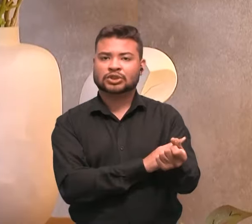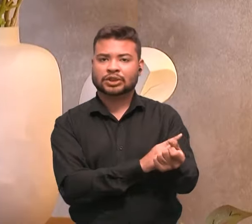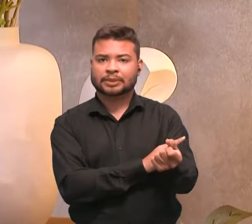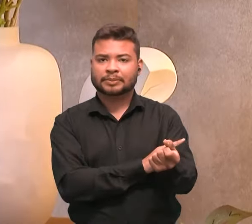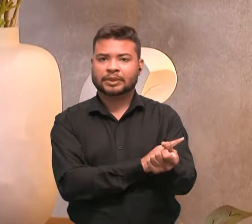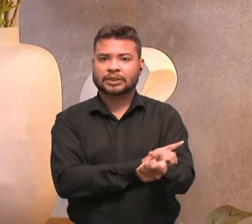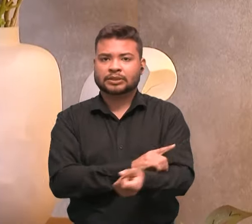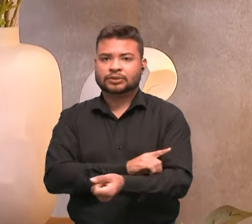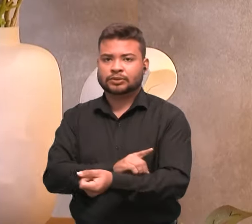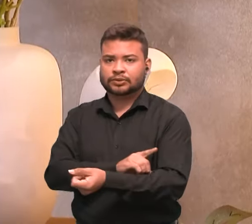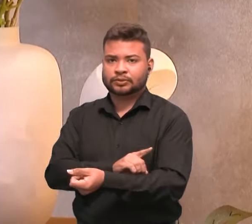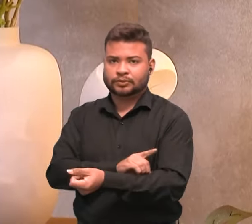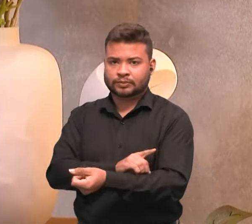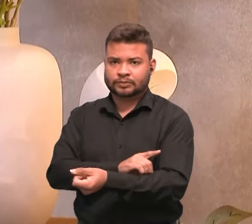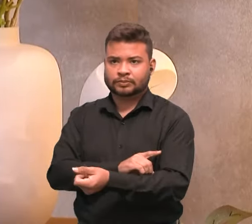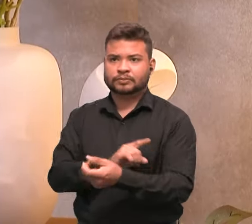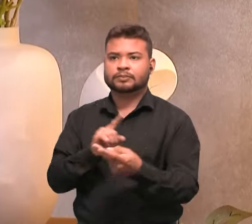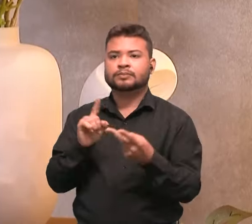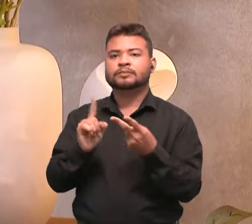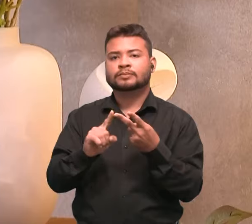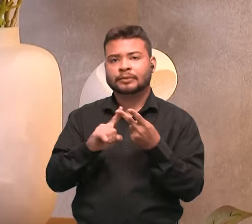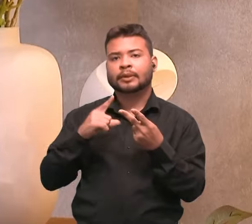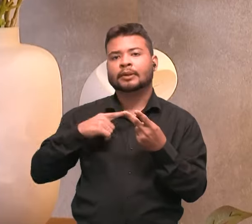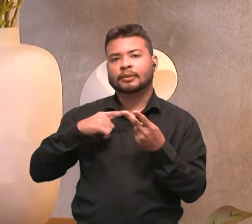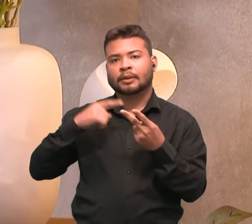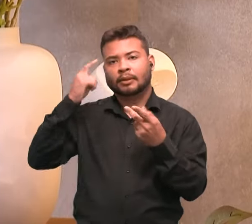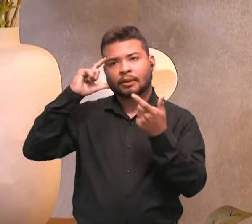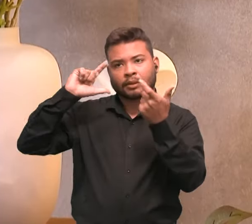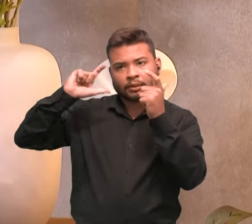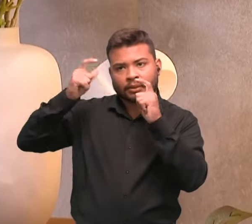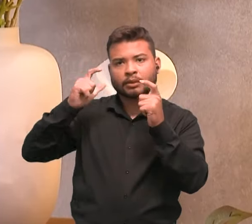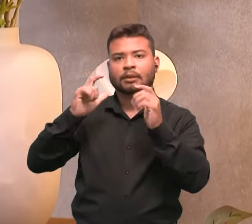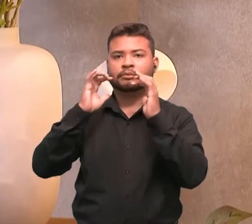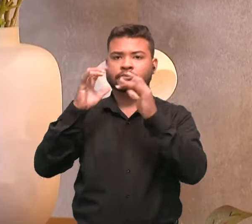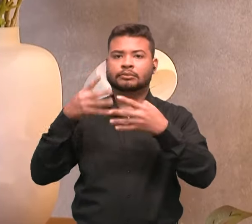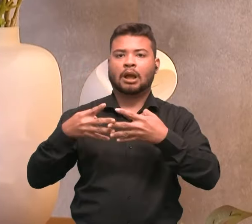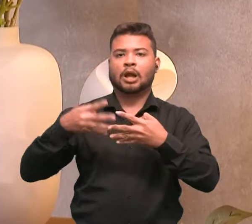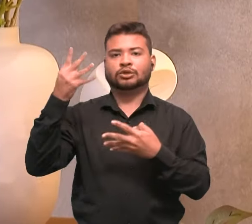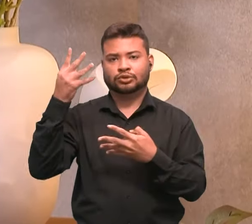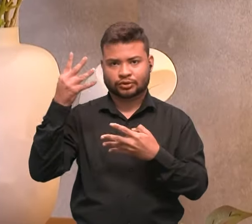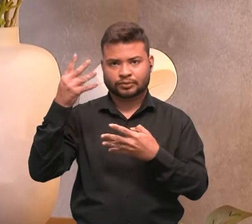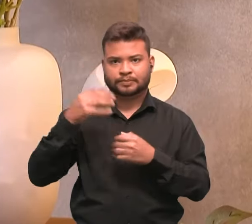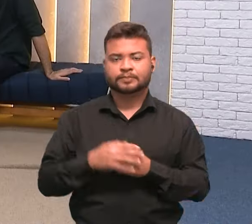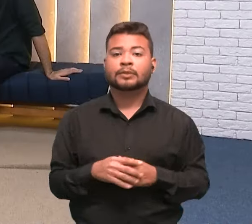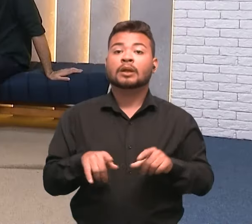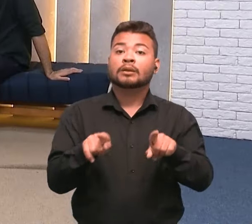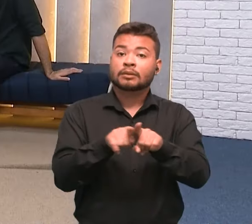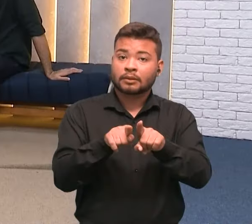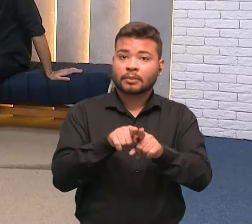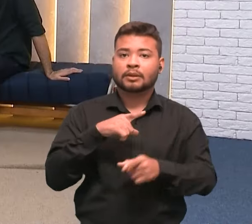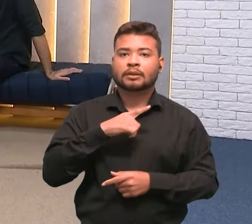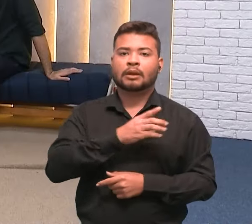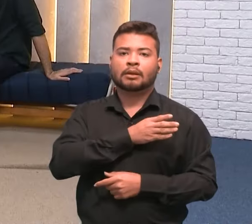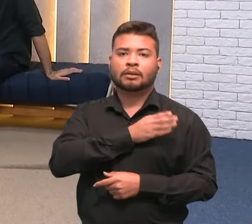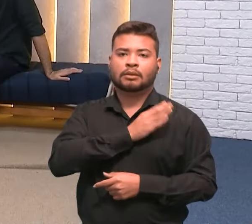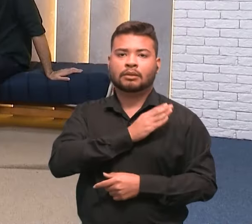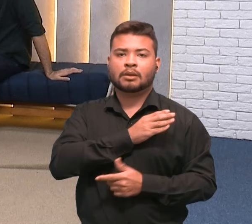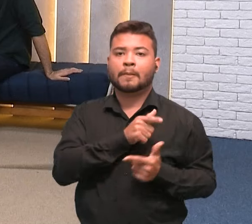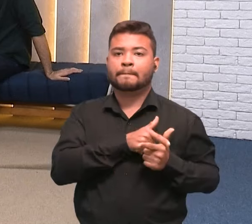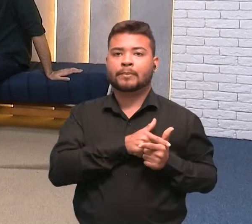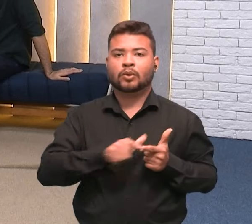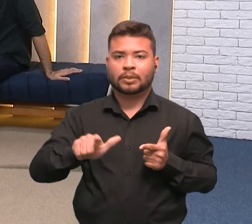algumas neurotipias, que precisam de um cuidado contínuo, problemas cardíacos, mas que